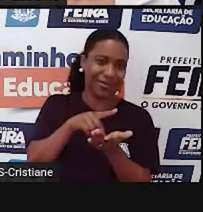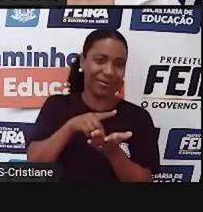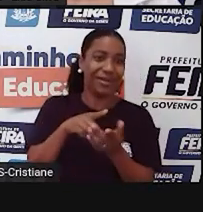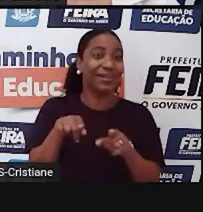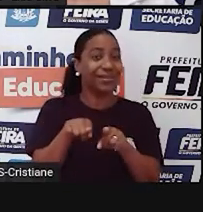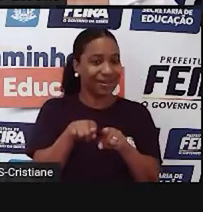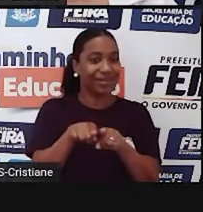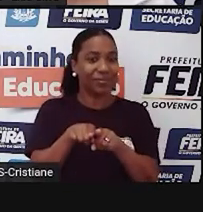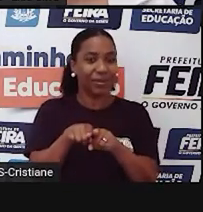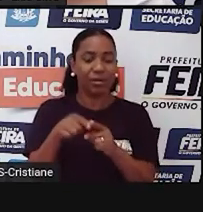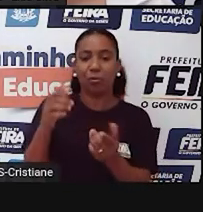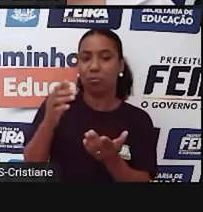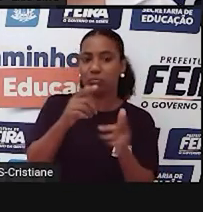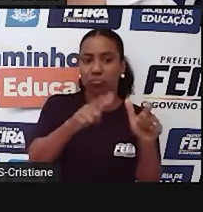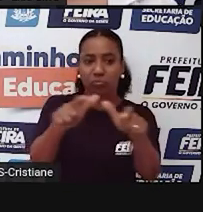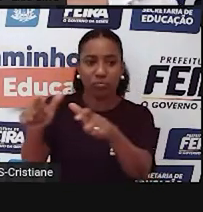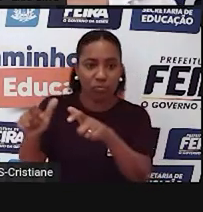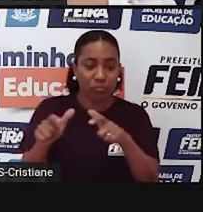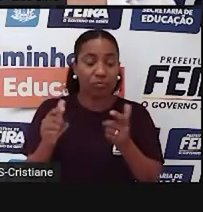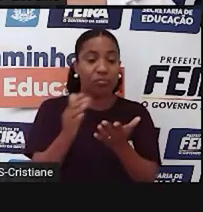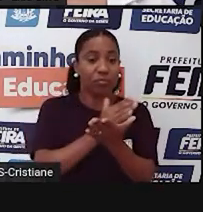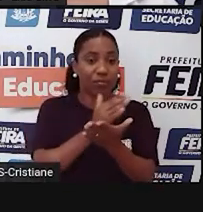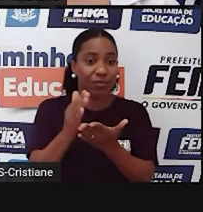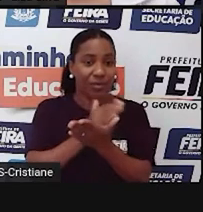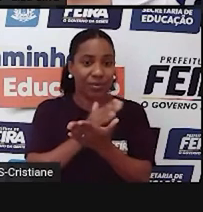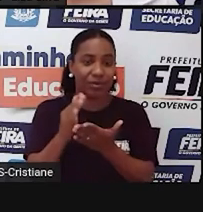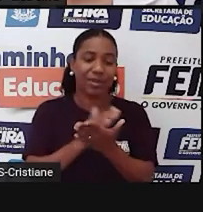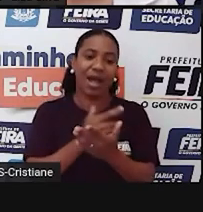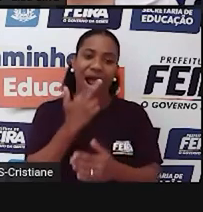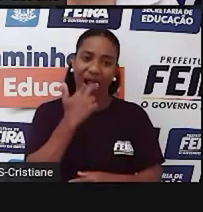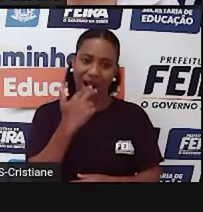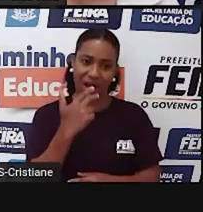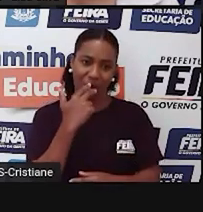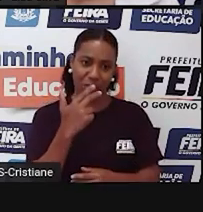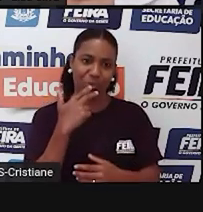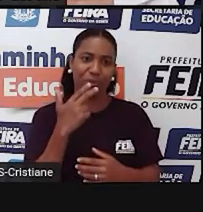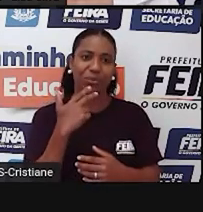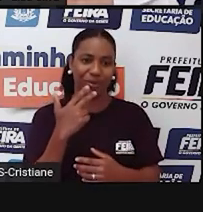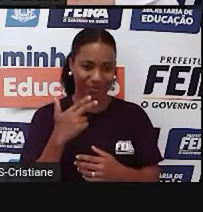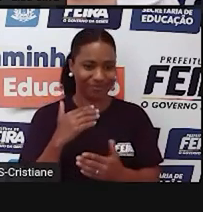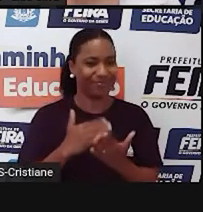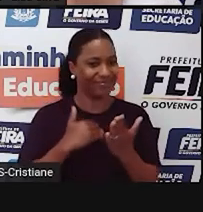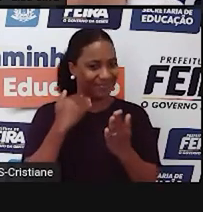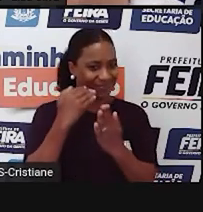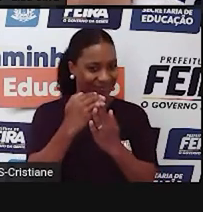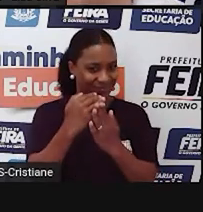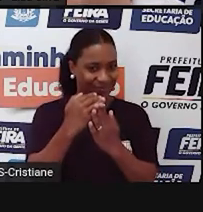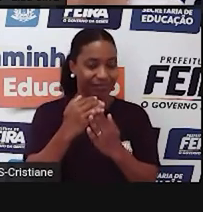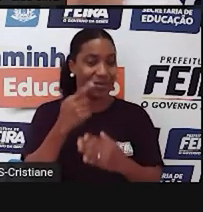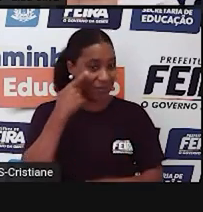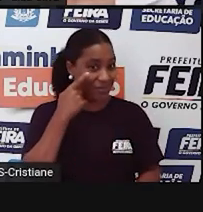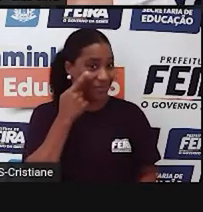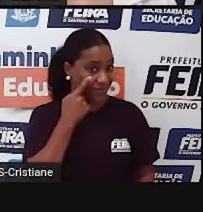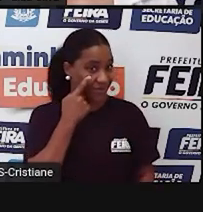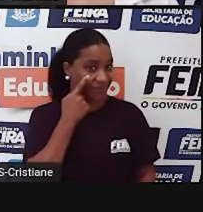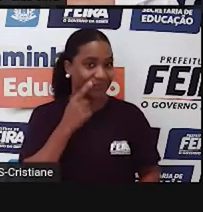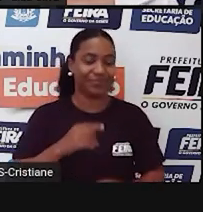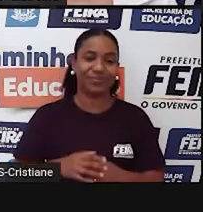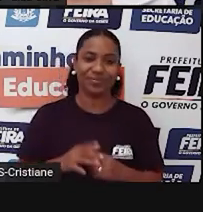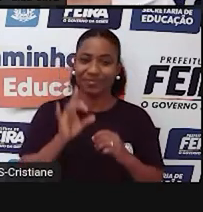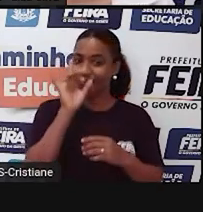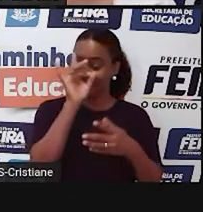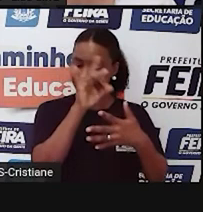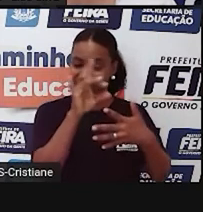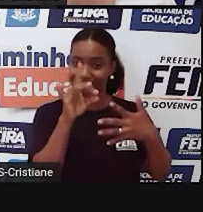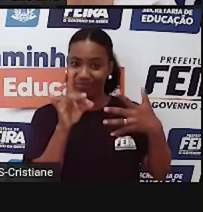existem outras línguas oficiais que são faladas. Ok? Então, todos lemos no folículo o